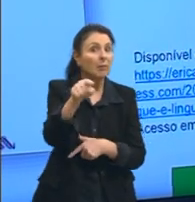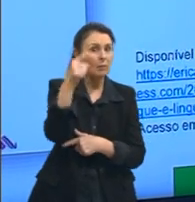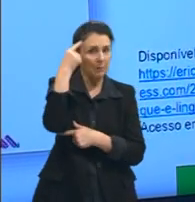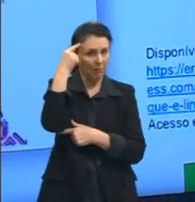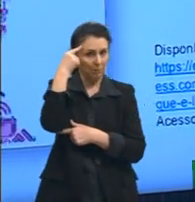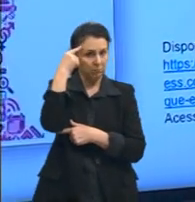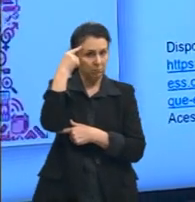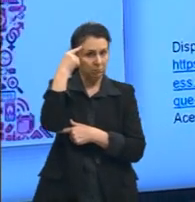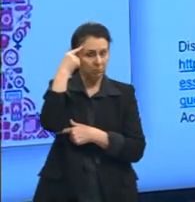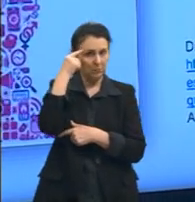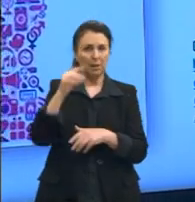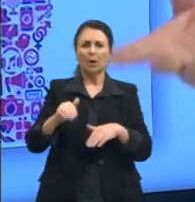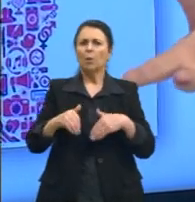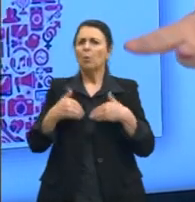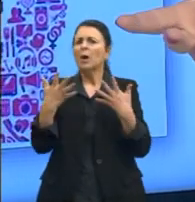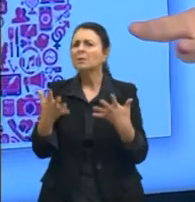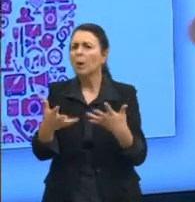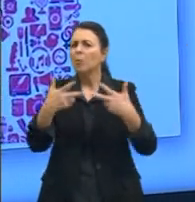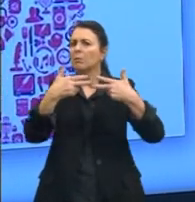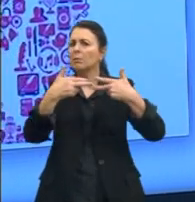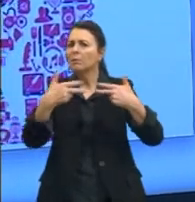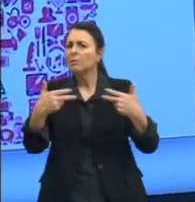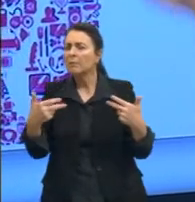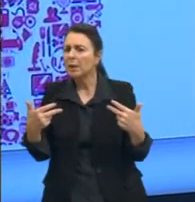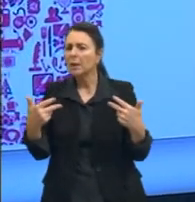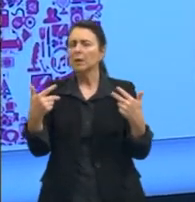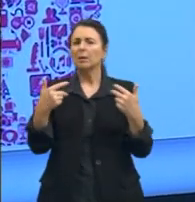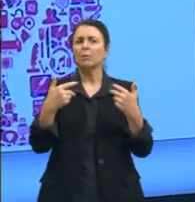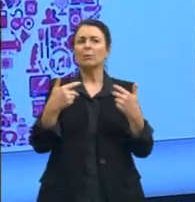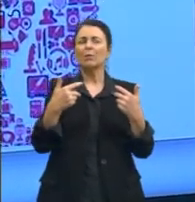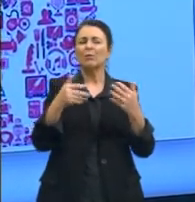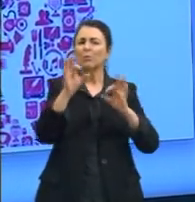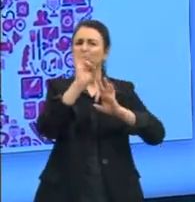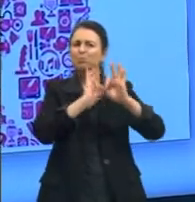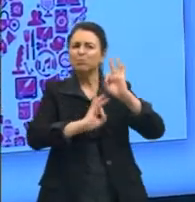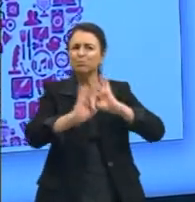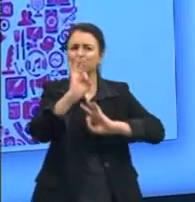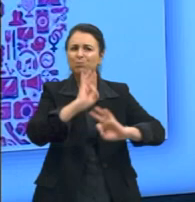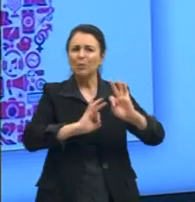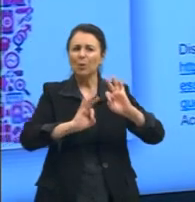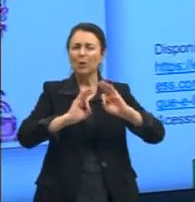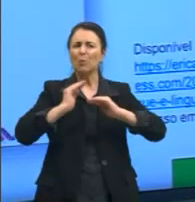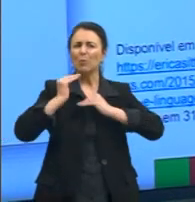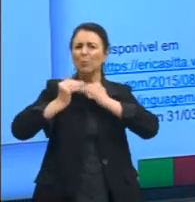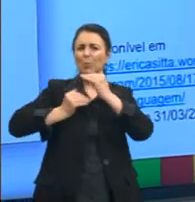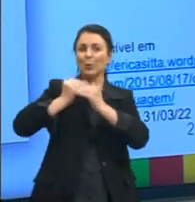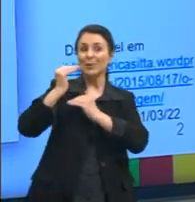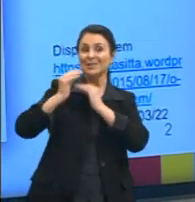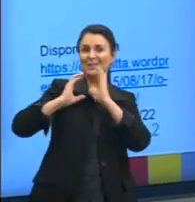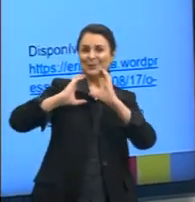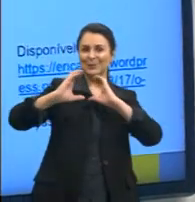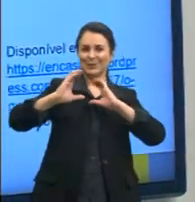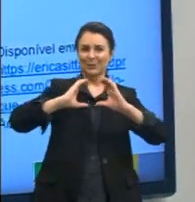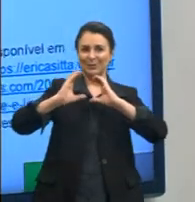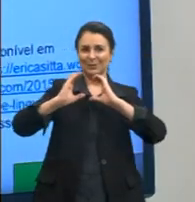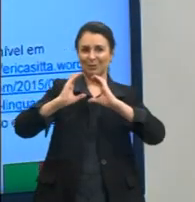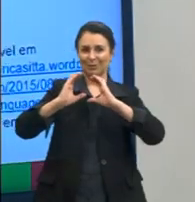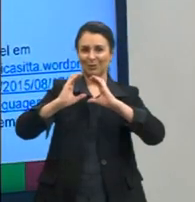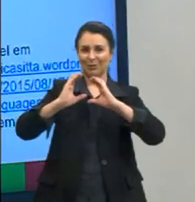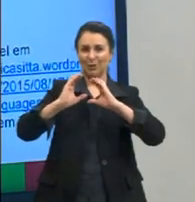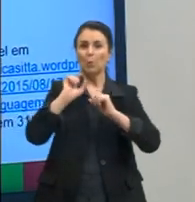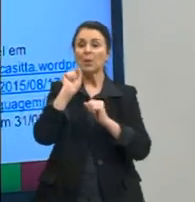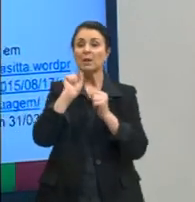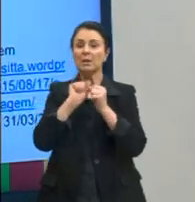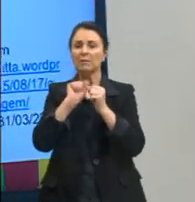questionamento de quais são esses elementos que vão formar o que a gente chama de processo comunicativo. Então o que